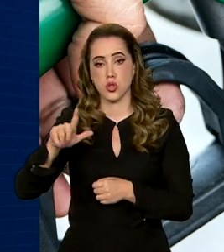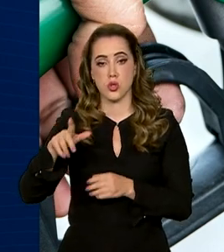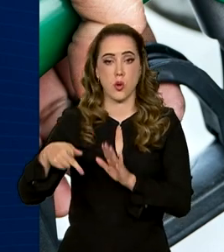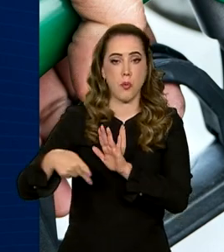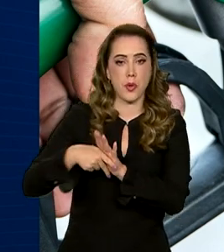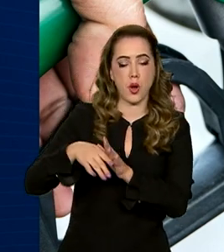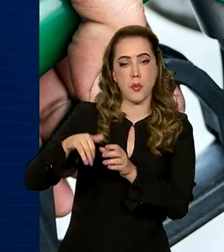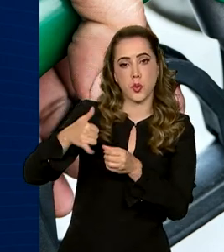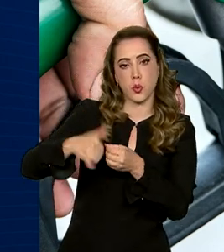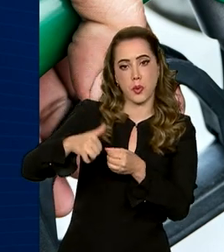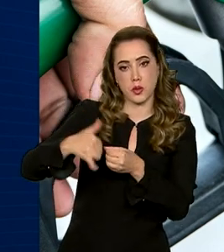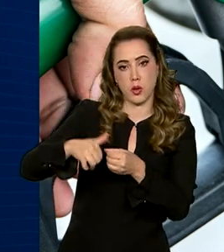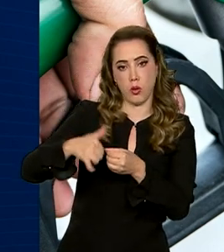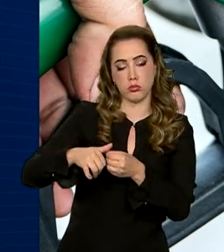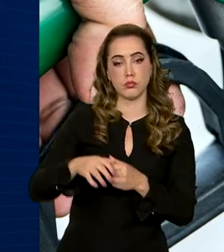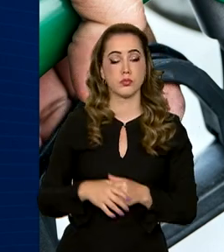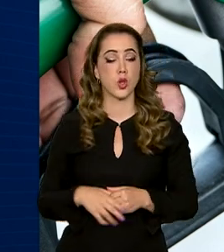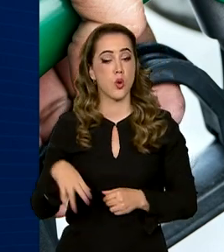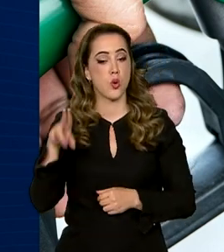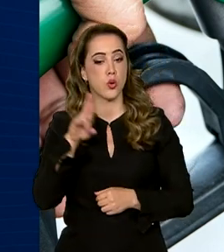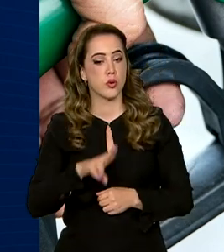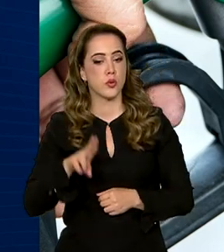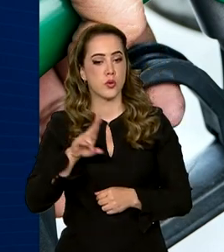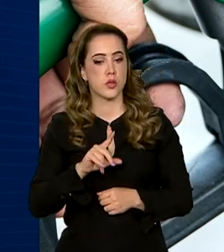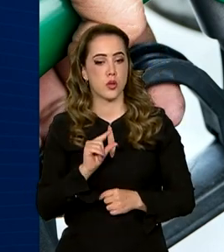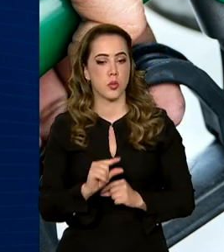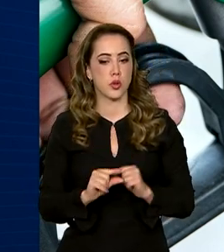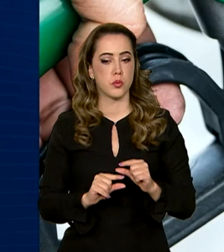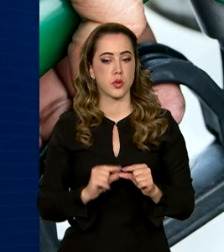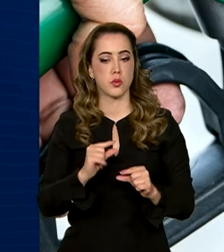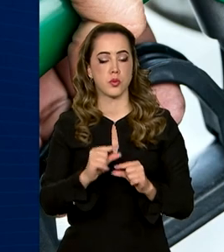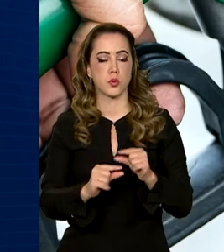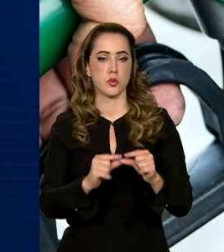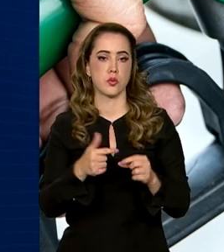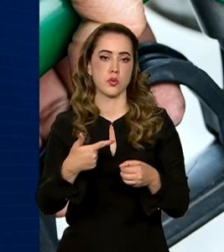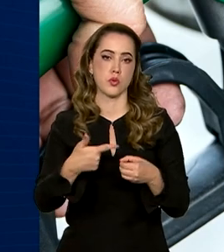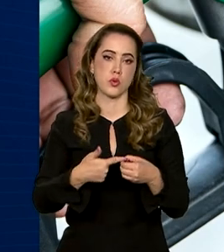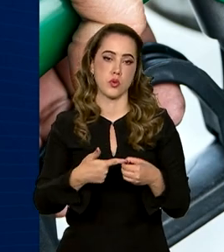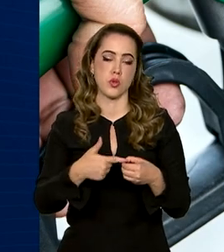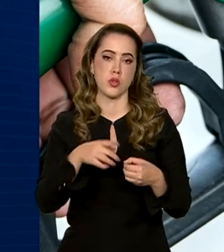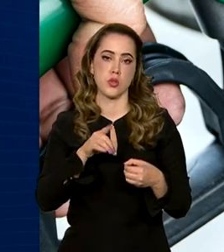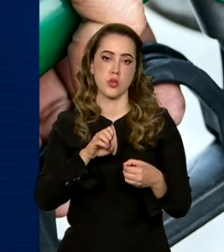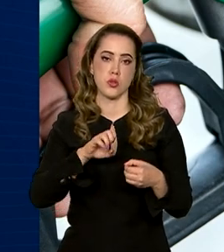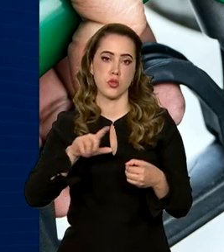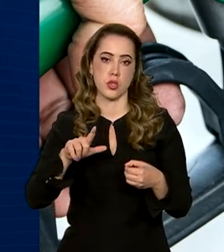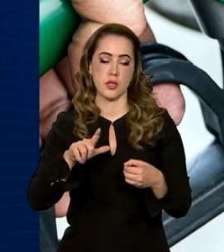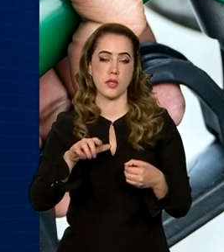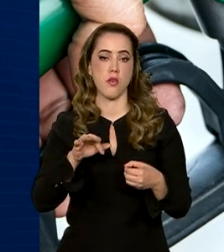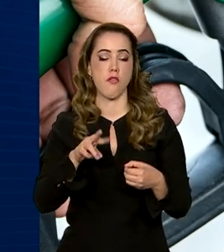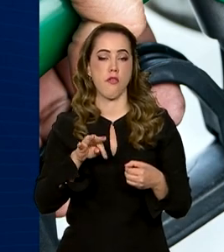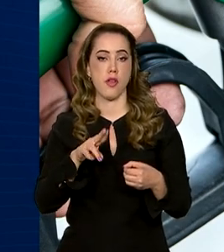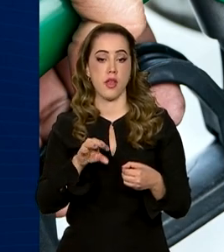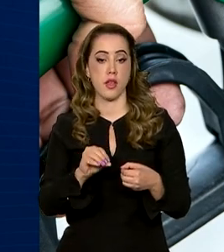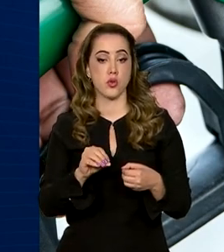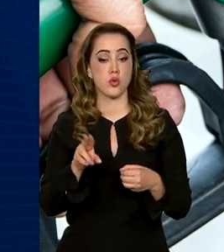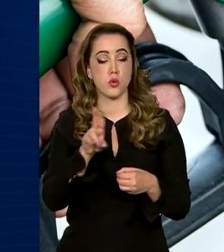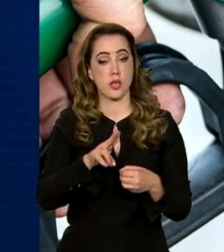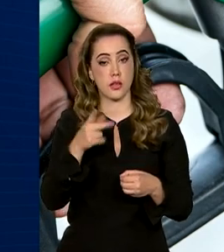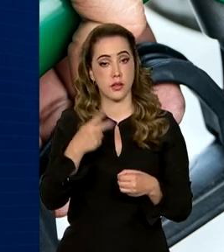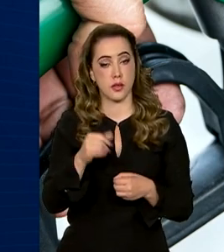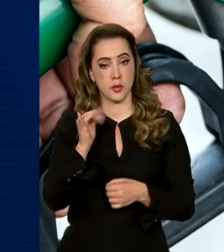petróleo, por meio da incorporação gradativa do diesel verde à matriz de combustíveis do país.